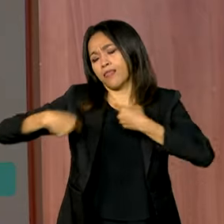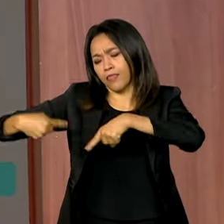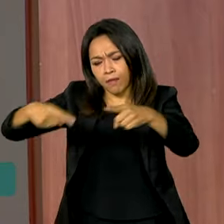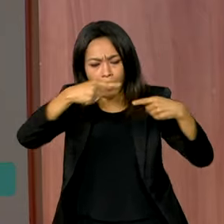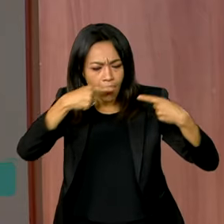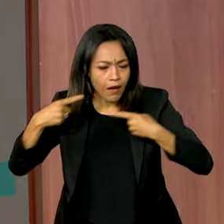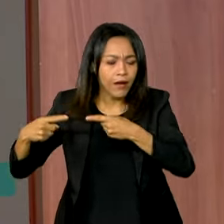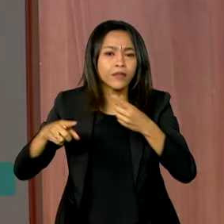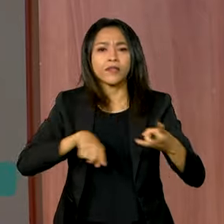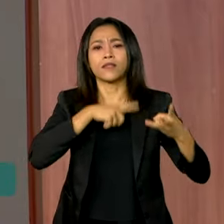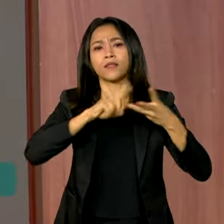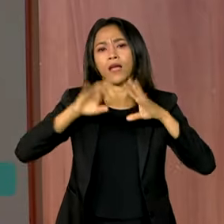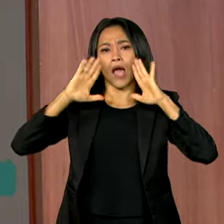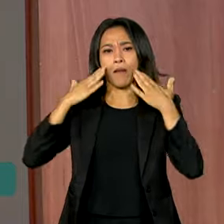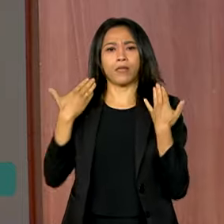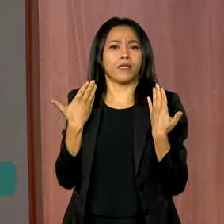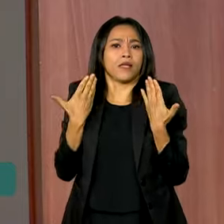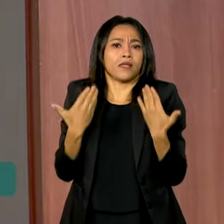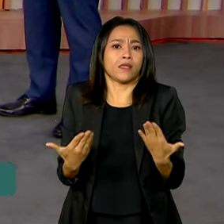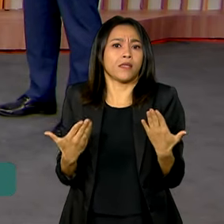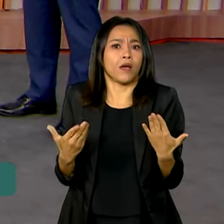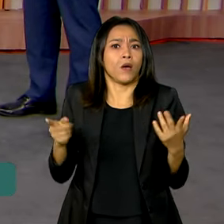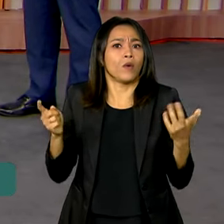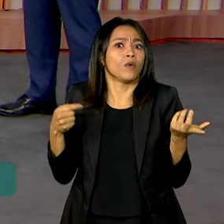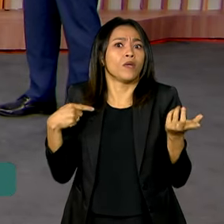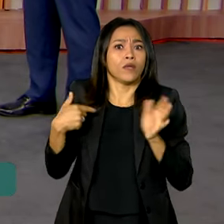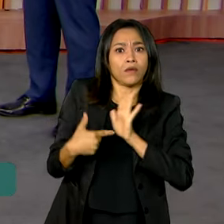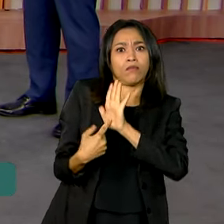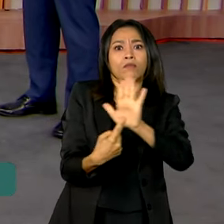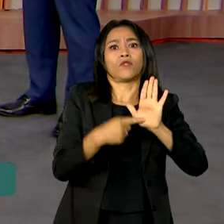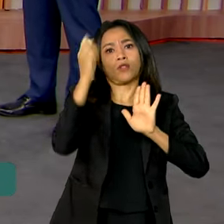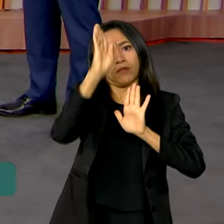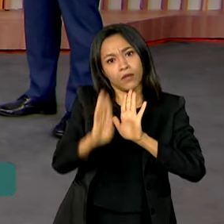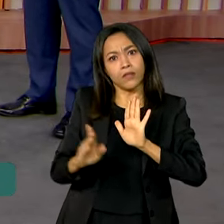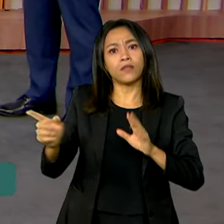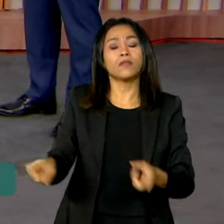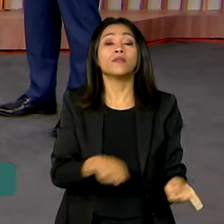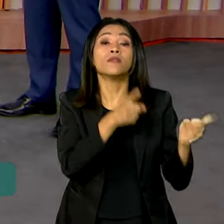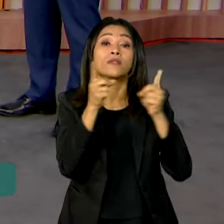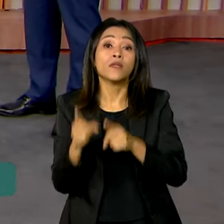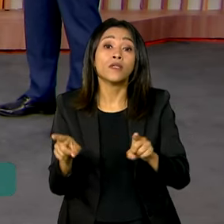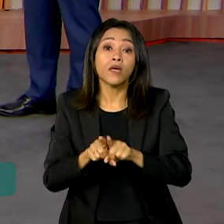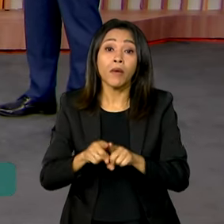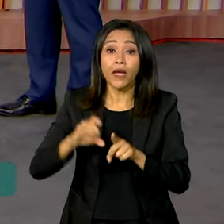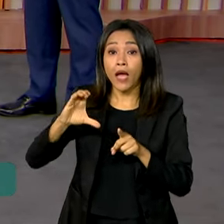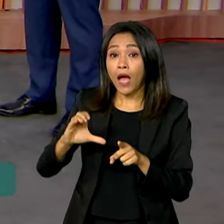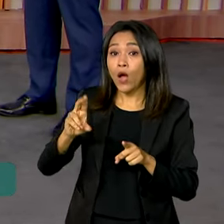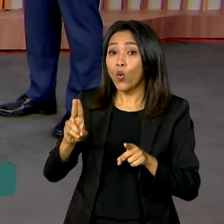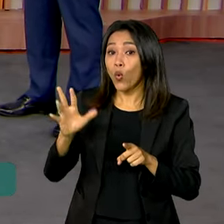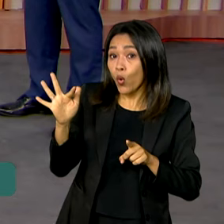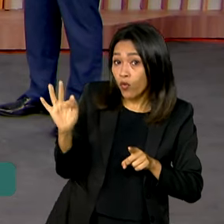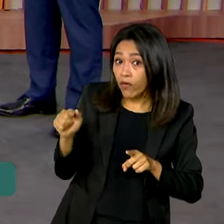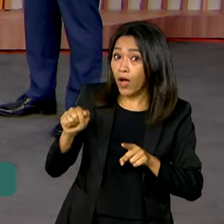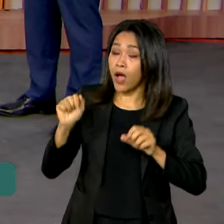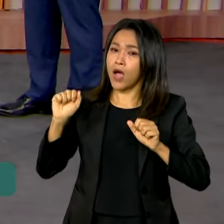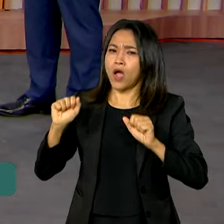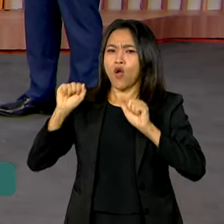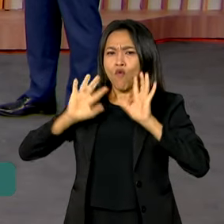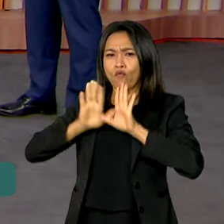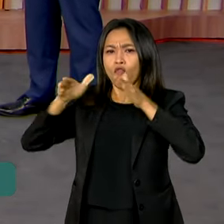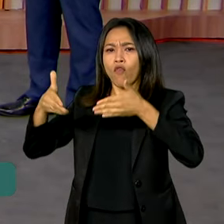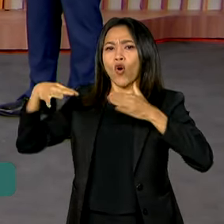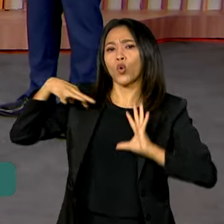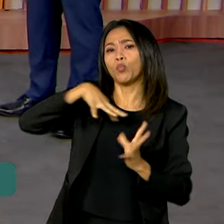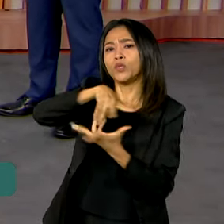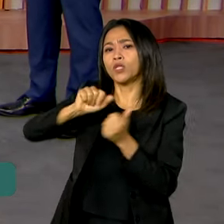com a apresentação das nossas potencialidades. Vai ter, por exemplo, a Cufa vai realizar o Fórum Mundial de Favelas,